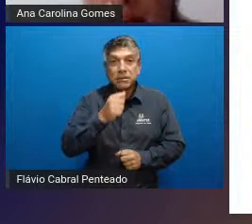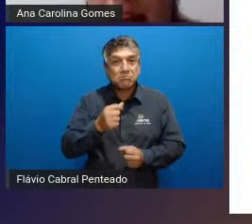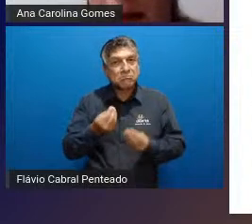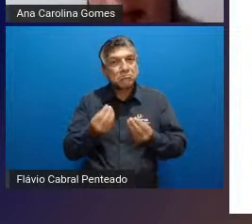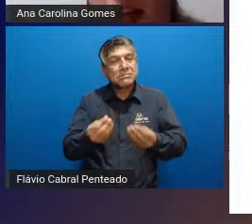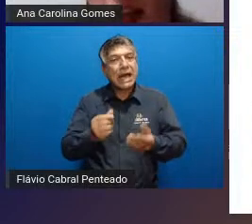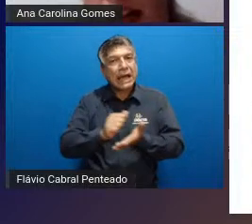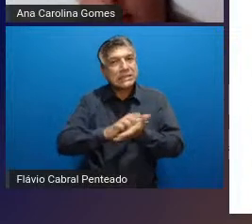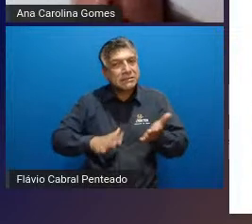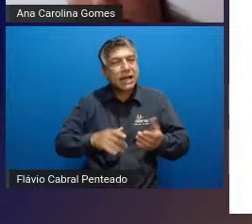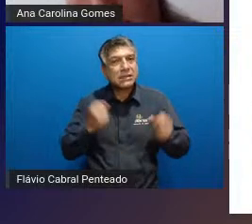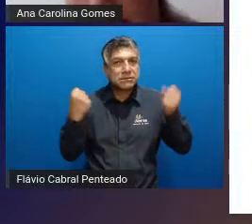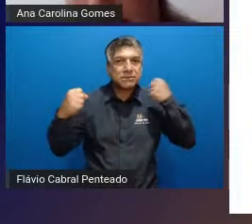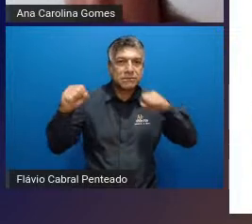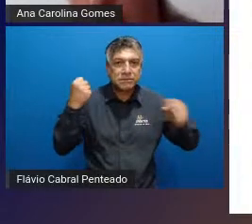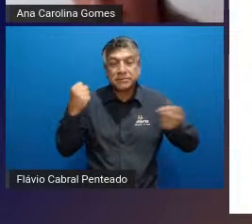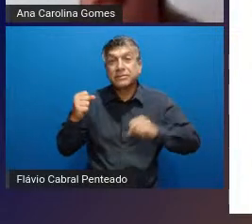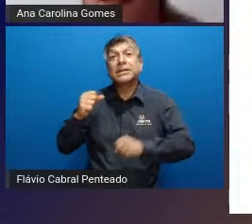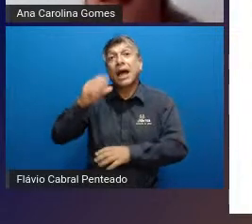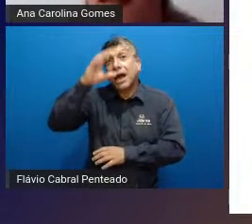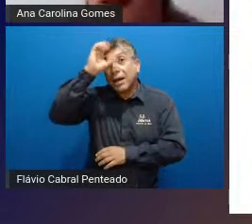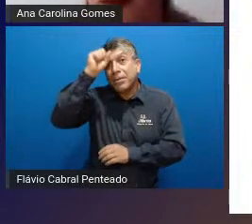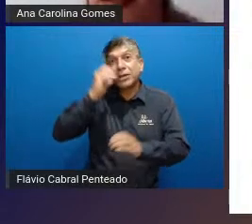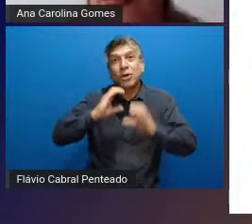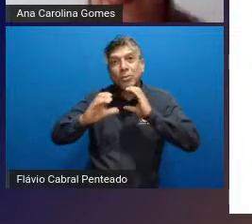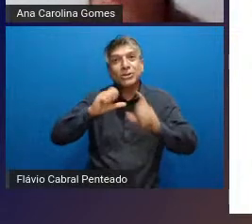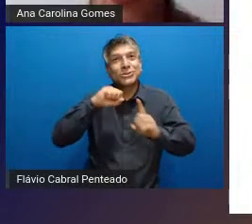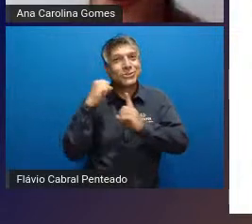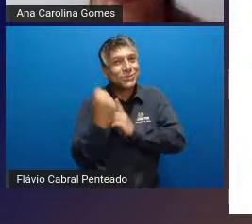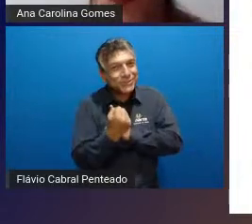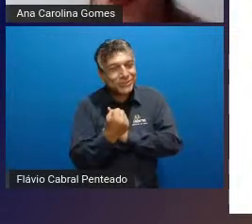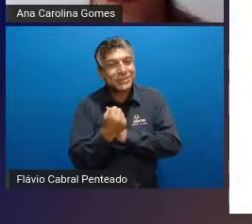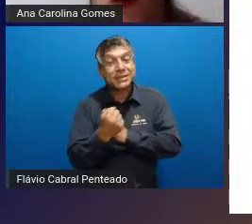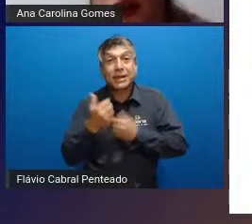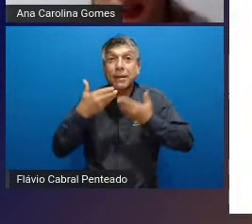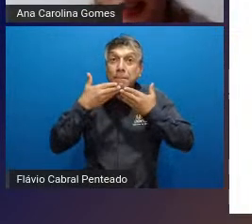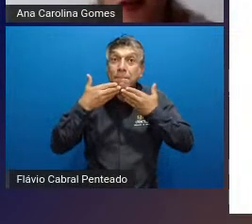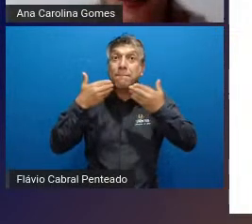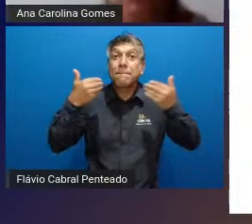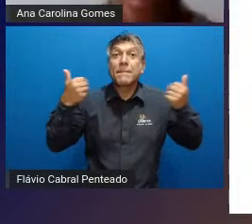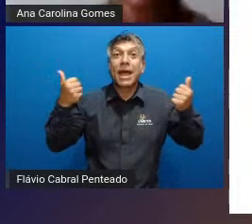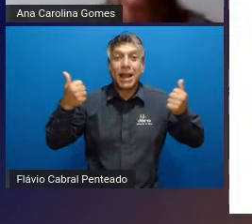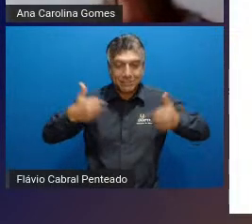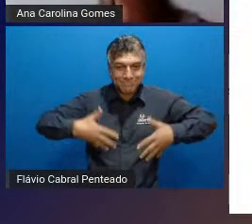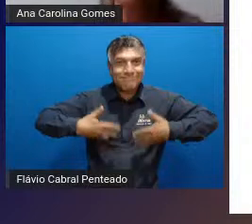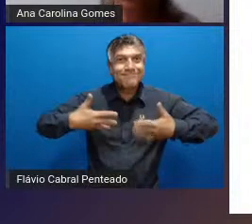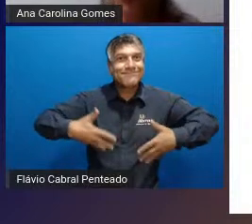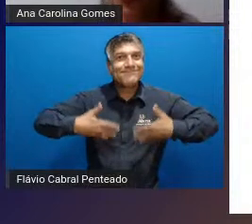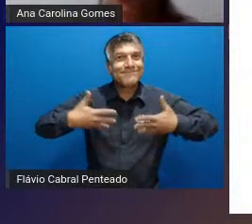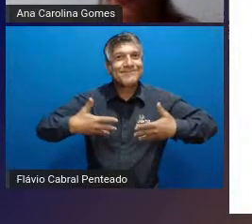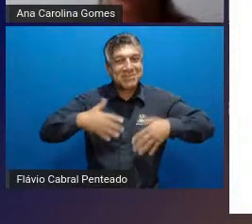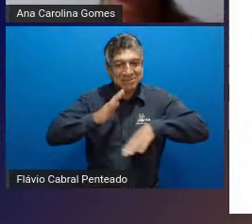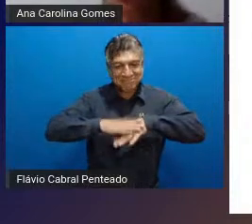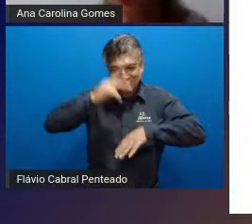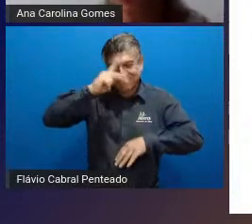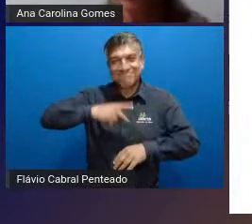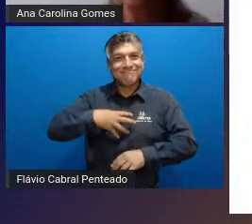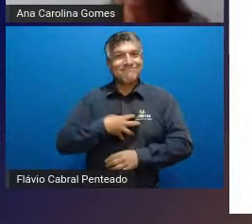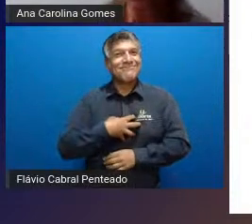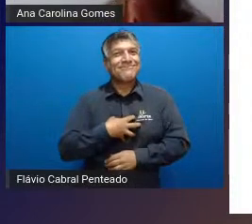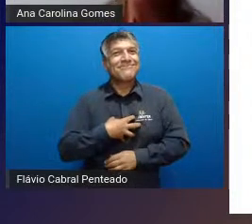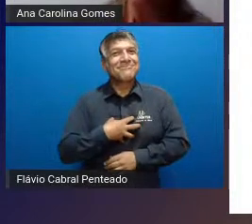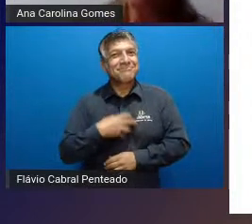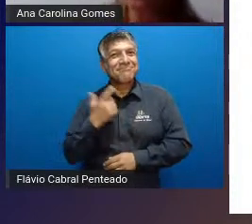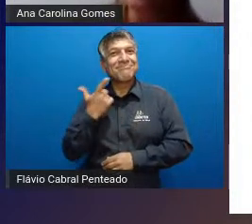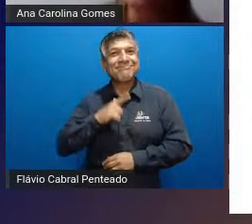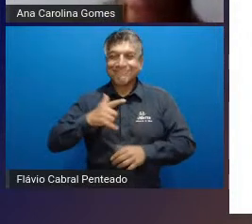aprendizado de comunicação de socialização ele melhora muito a motivação até mesmo a automotivação ele mesmo já consegue